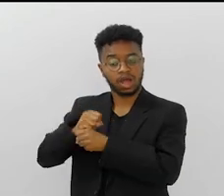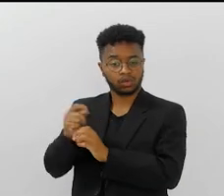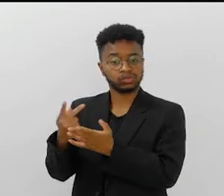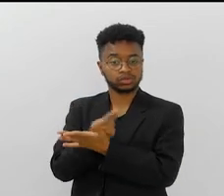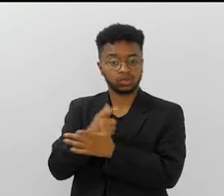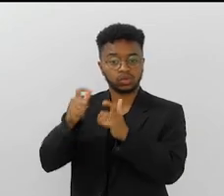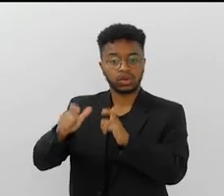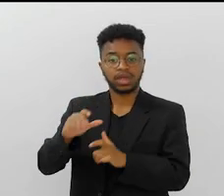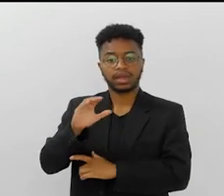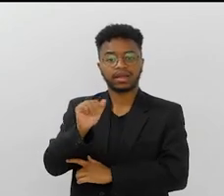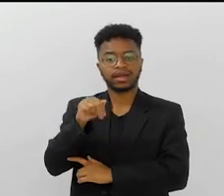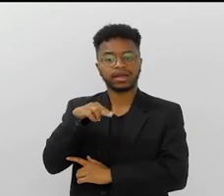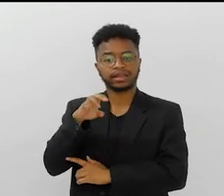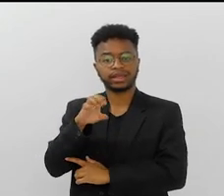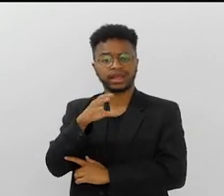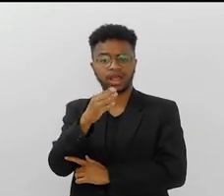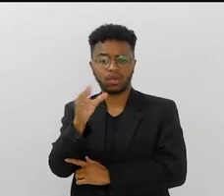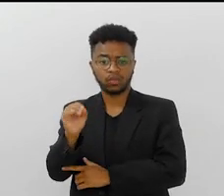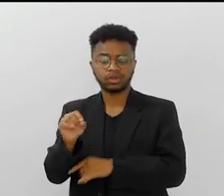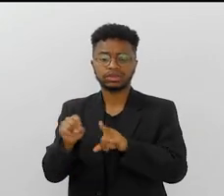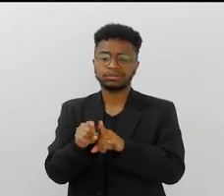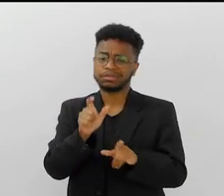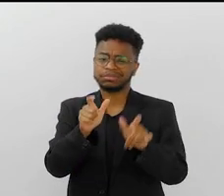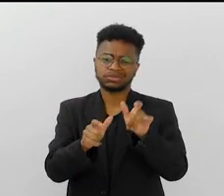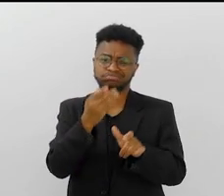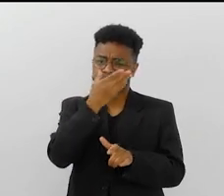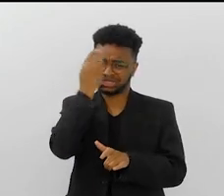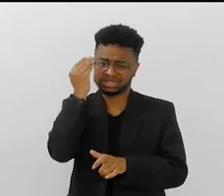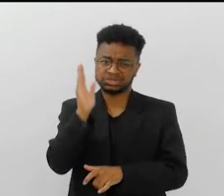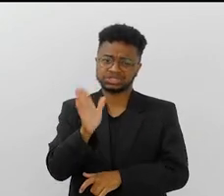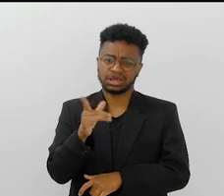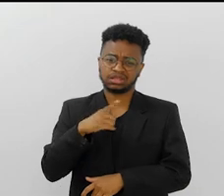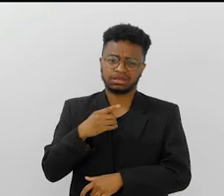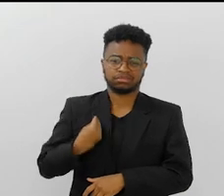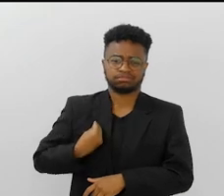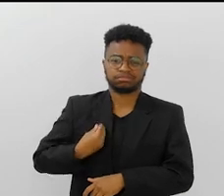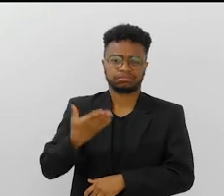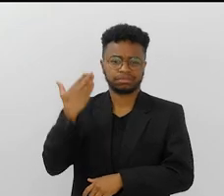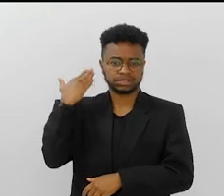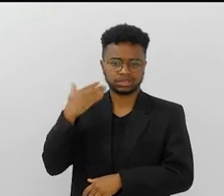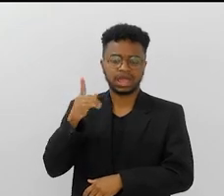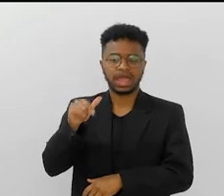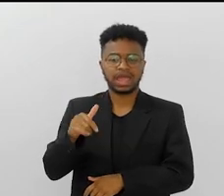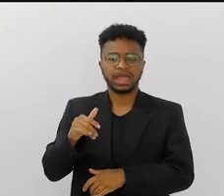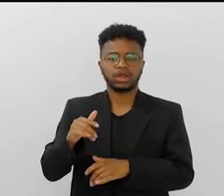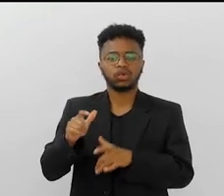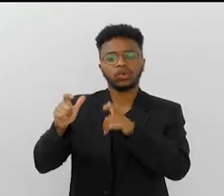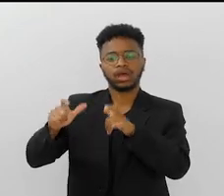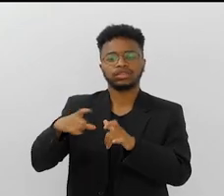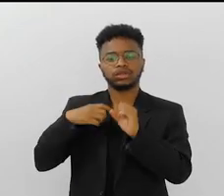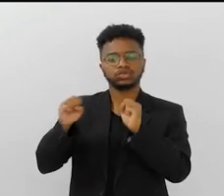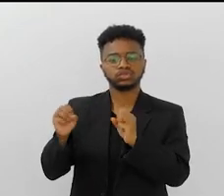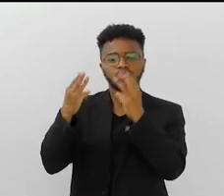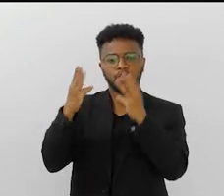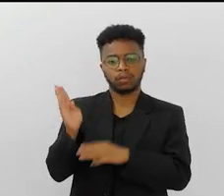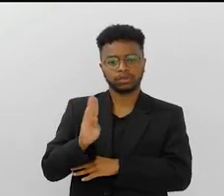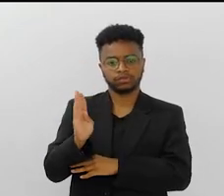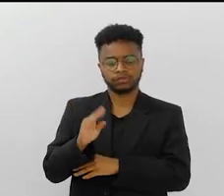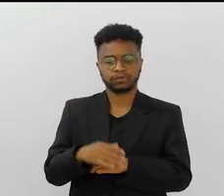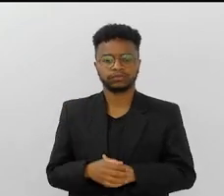e foi no Canecão, que também as pessoas nem lembram que existiu, o Canecão, a lendária Casa de Shows em Botafogo.